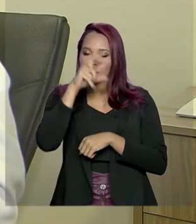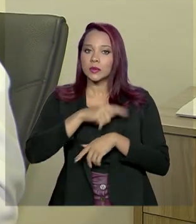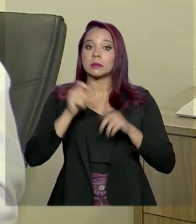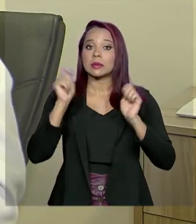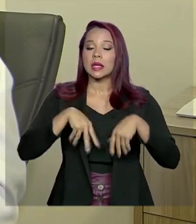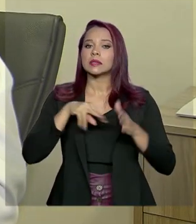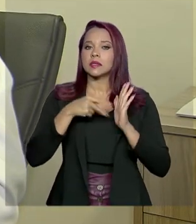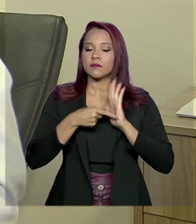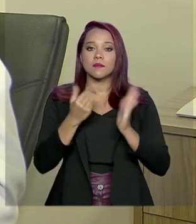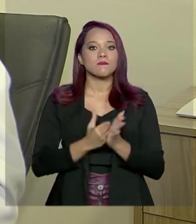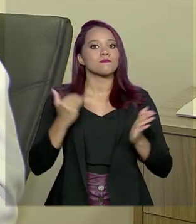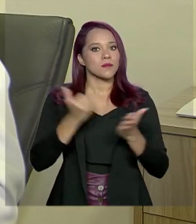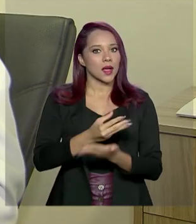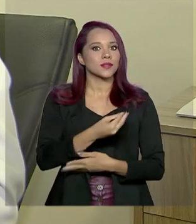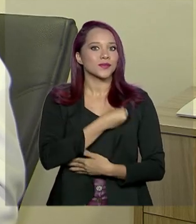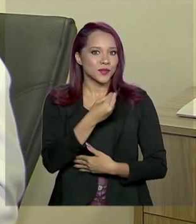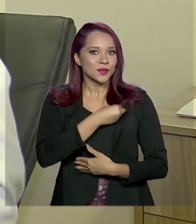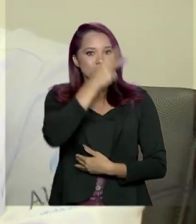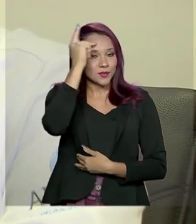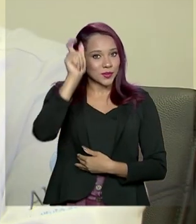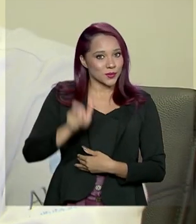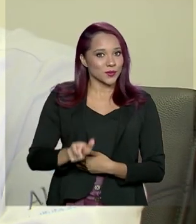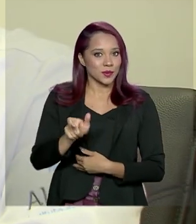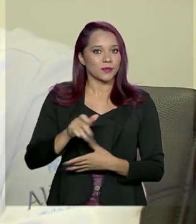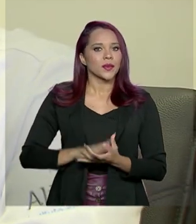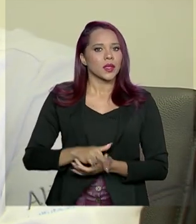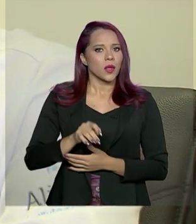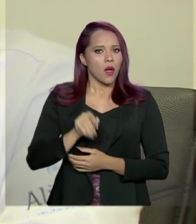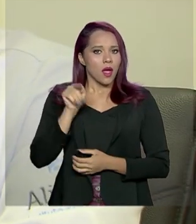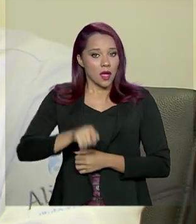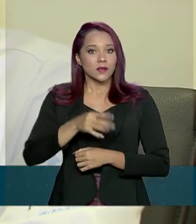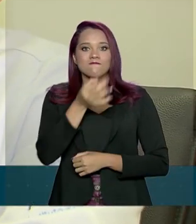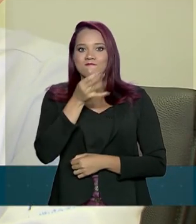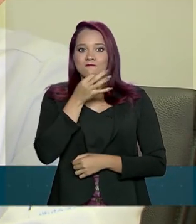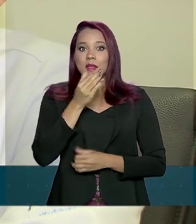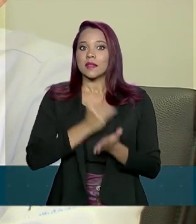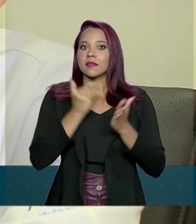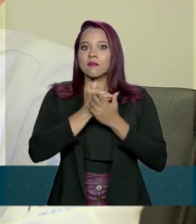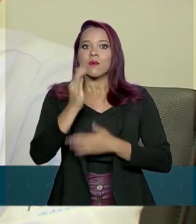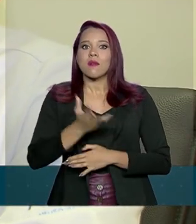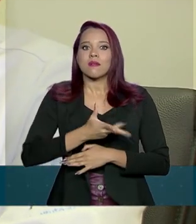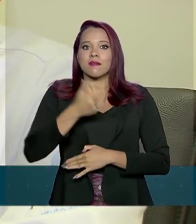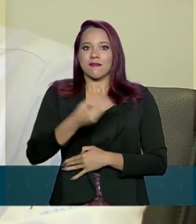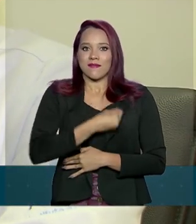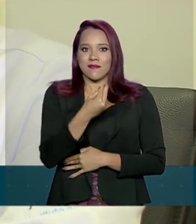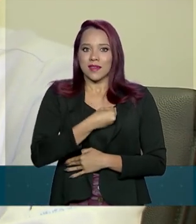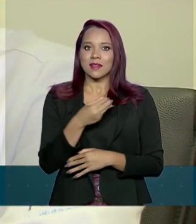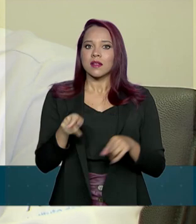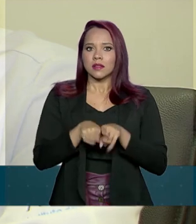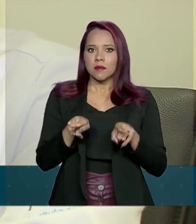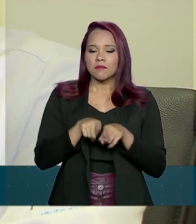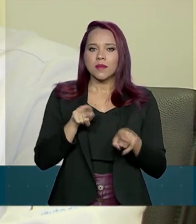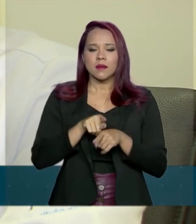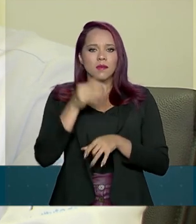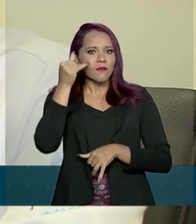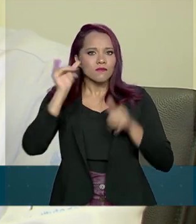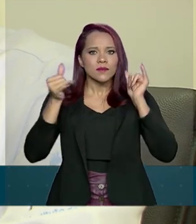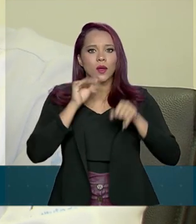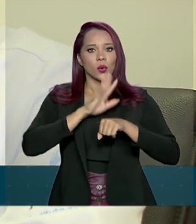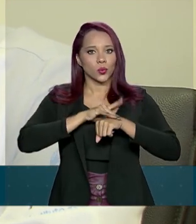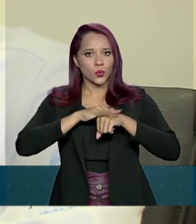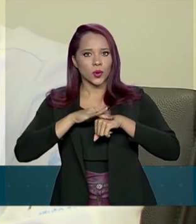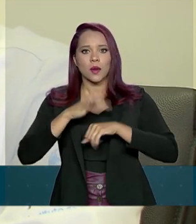significar mais vida para pacientes. Esses medicamentos proporcionam um aumento de qualidade de vida, de controle de doença, de